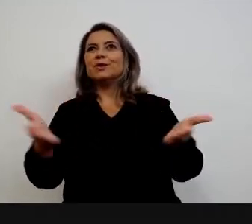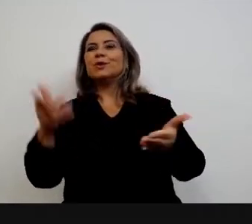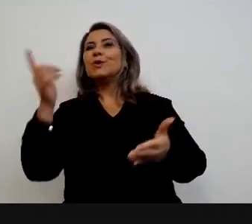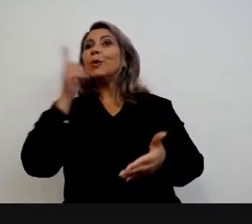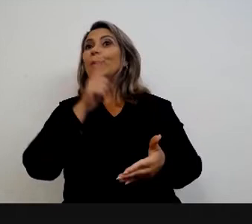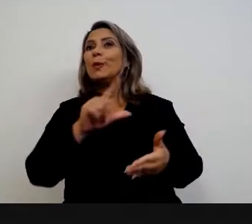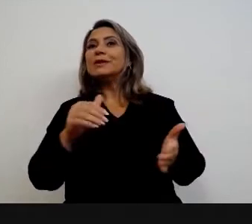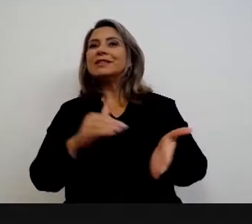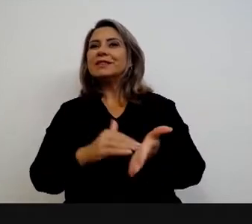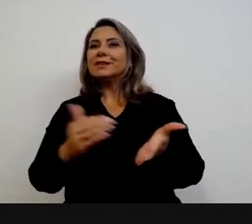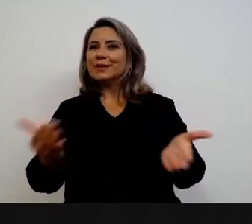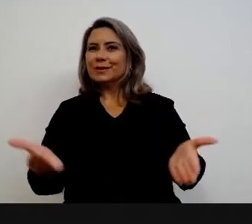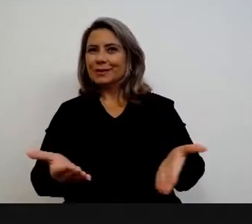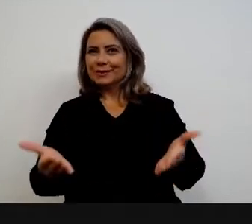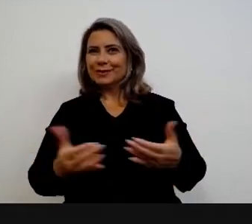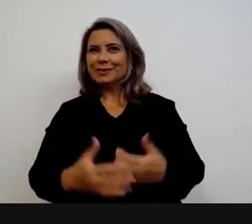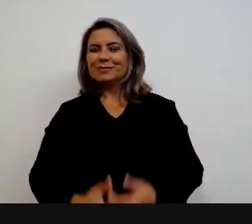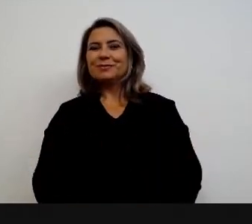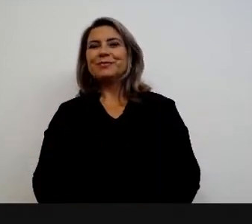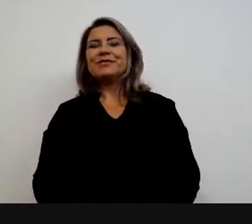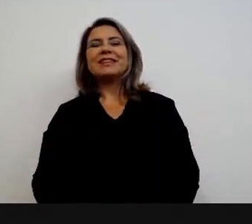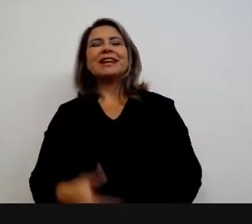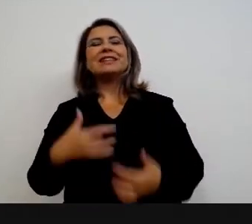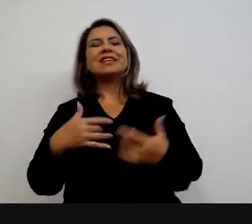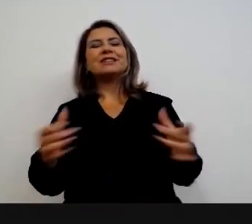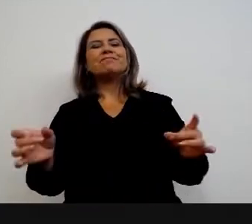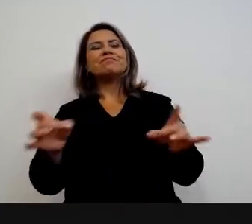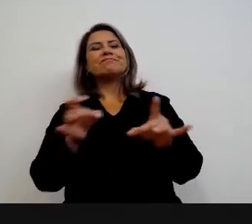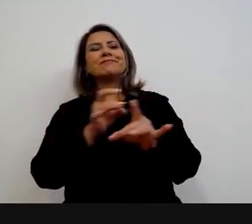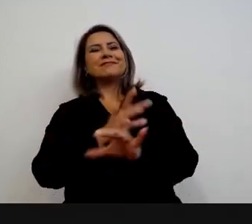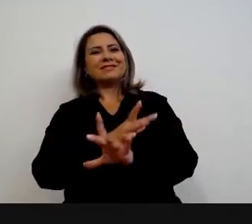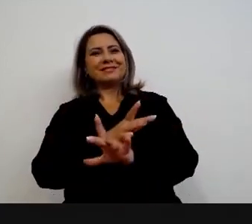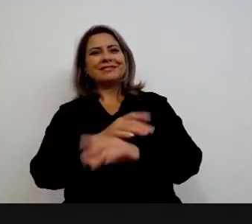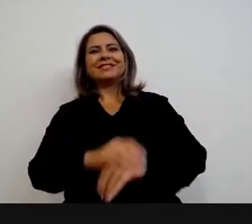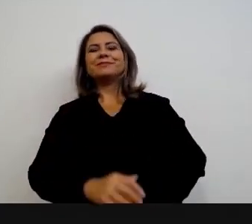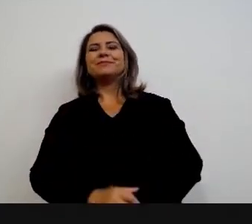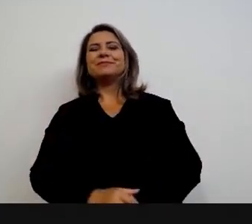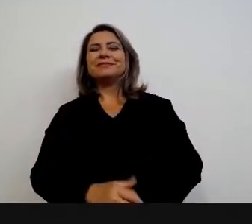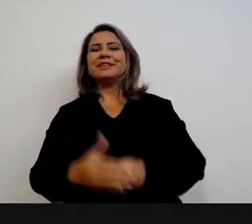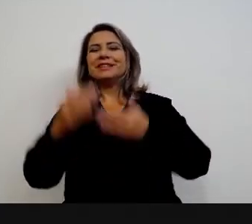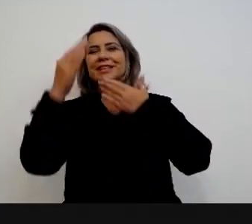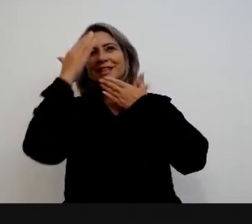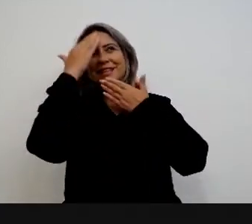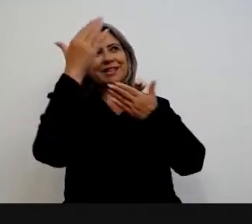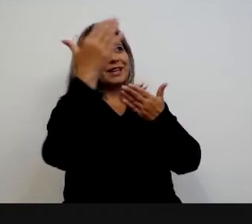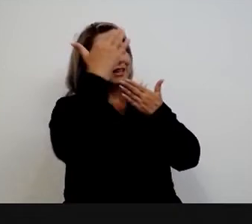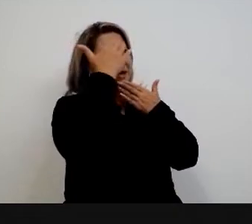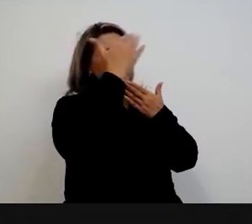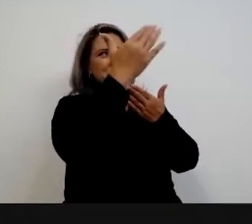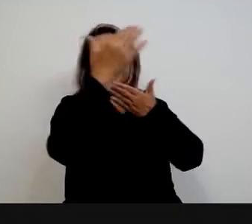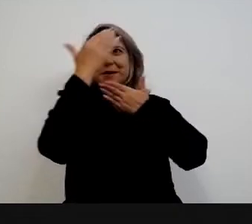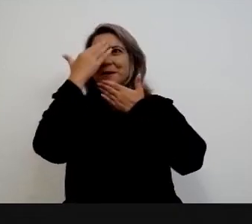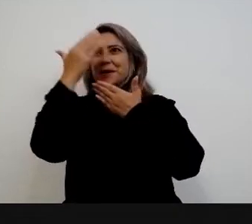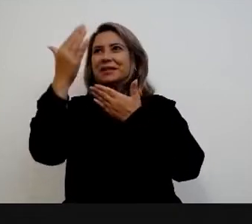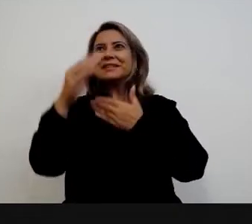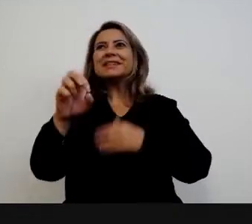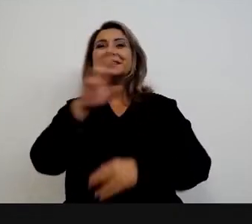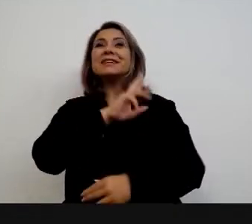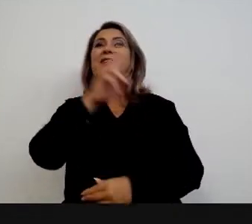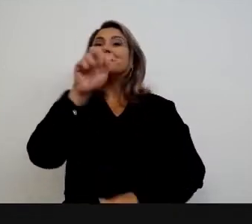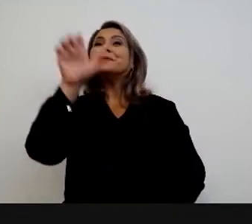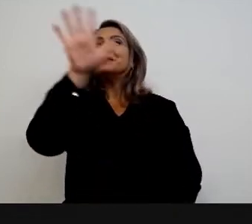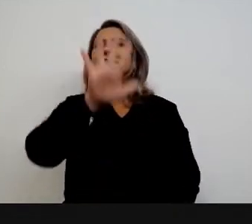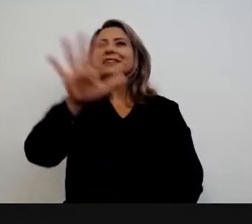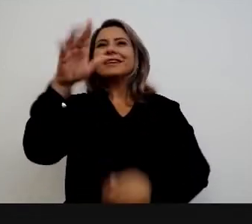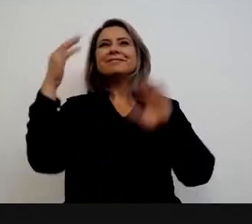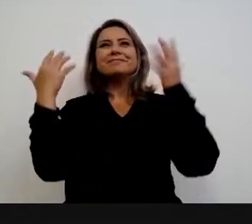conseguiu até hoje. Então, eu queria encerrar fazendo esses agradecimentos a todos e, em nome do doutor